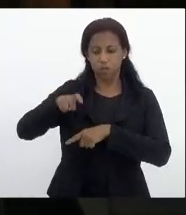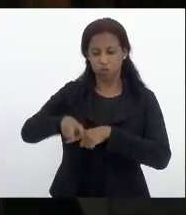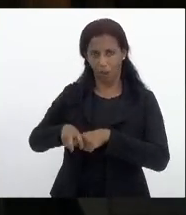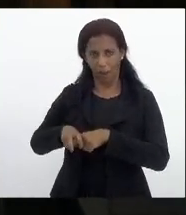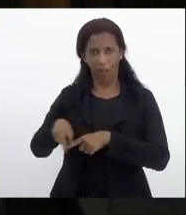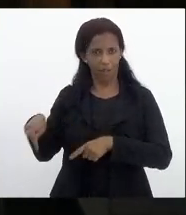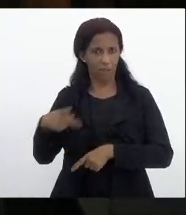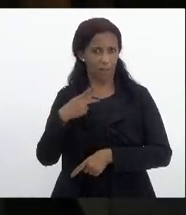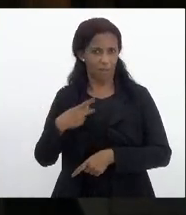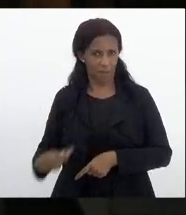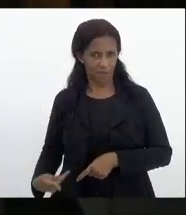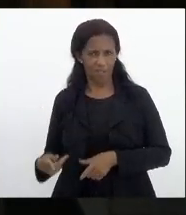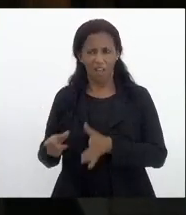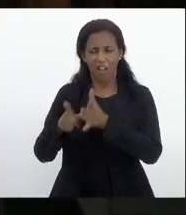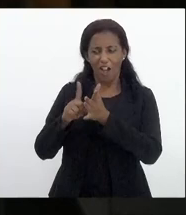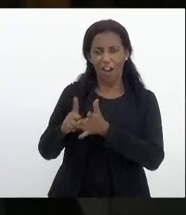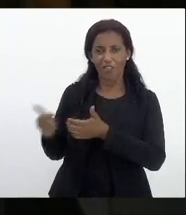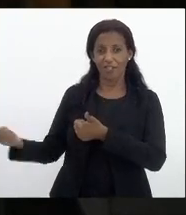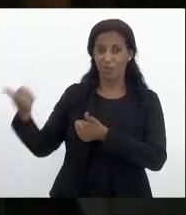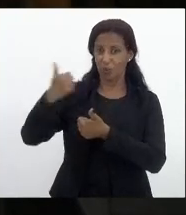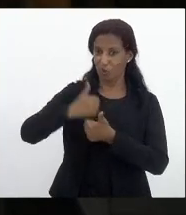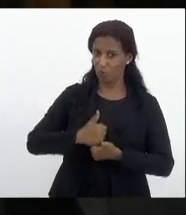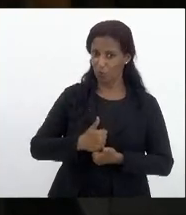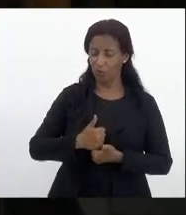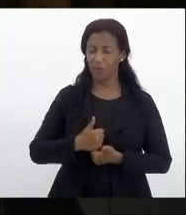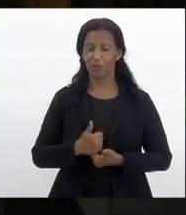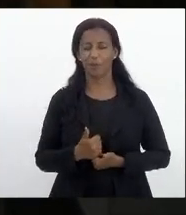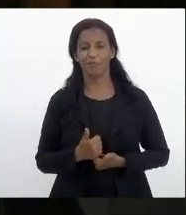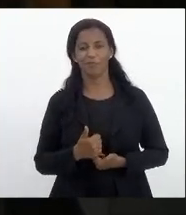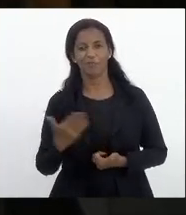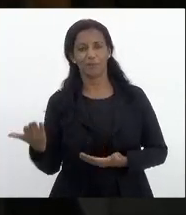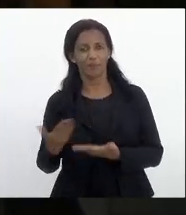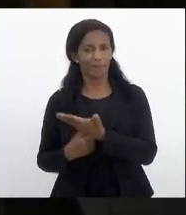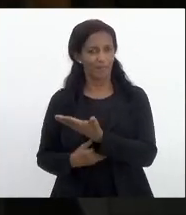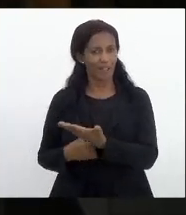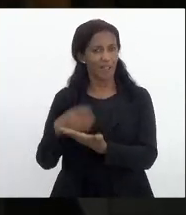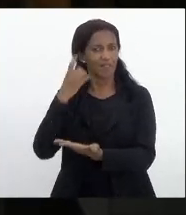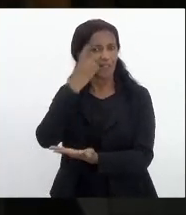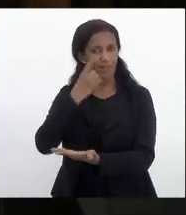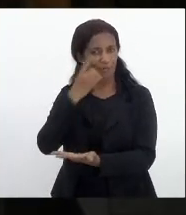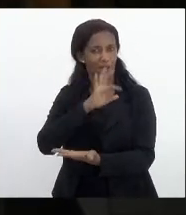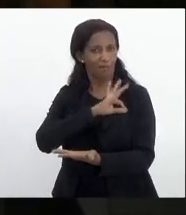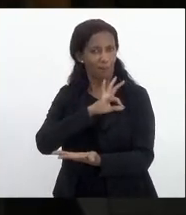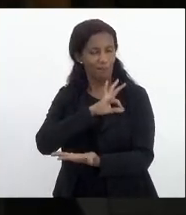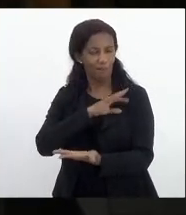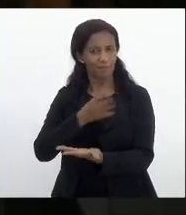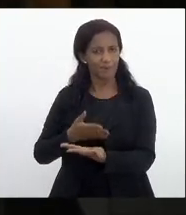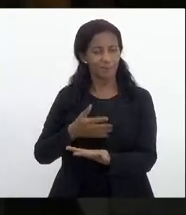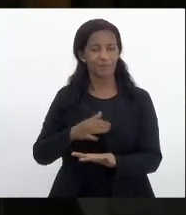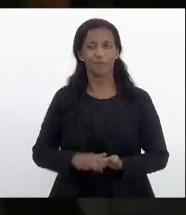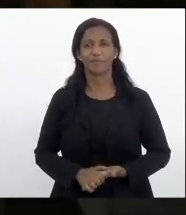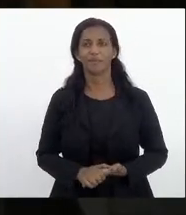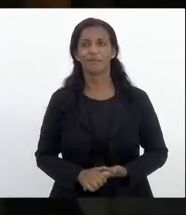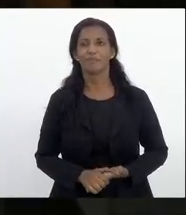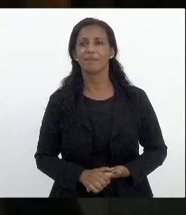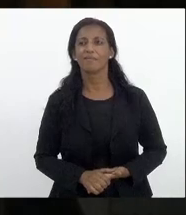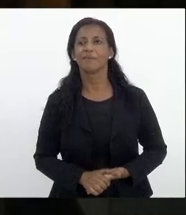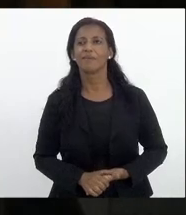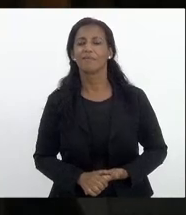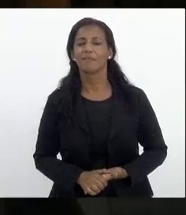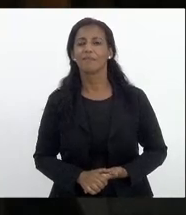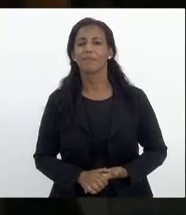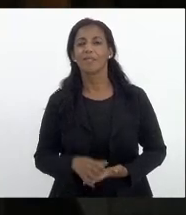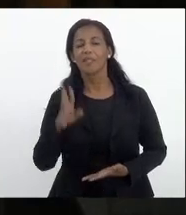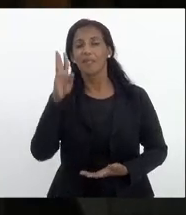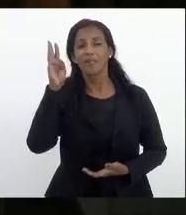presidência antes de ser substituída pela nossa deputada Marta Rocha que é